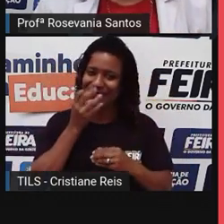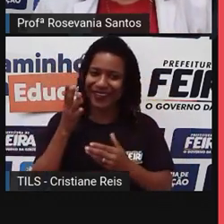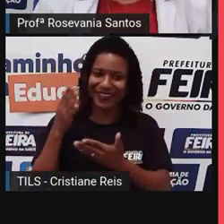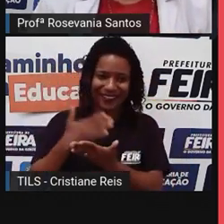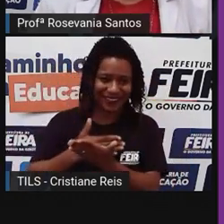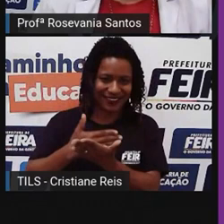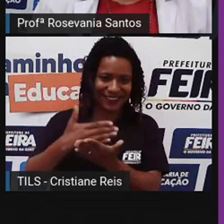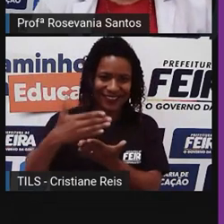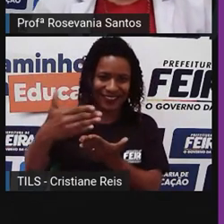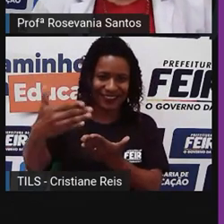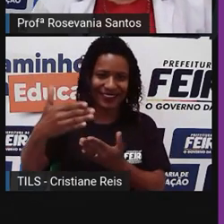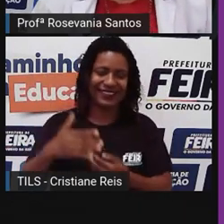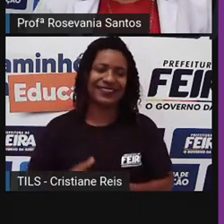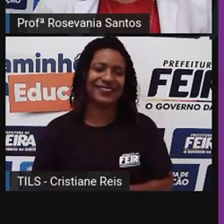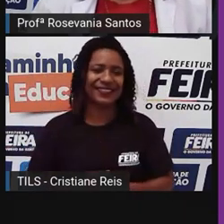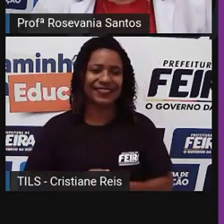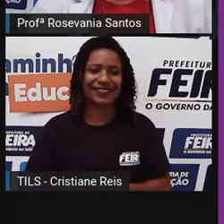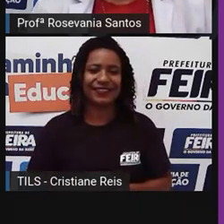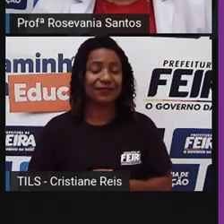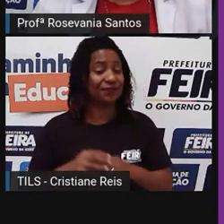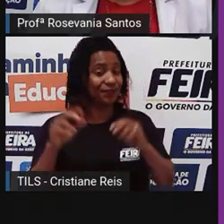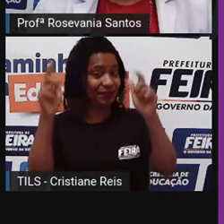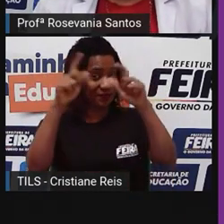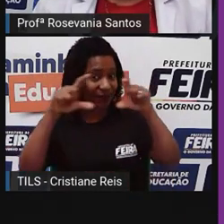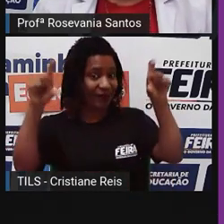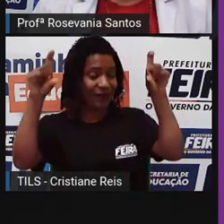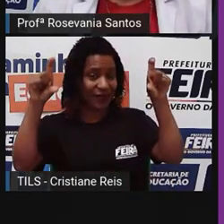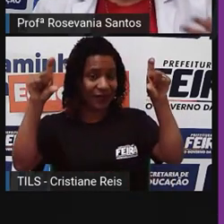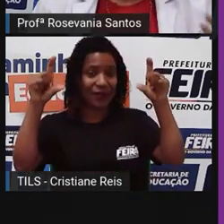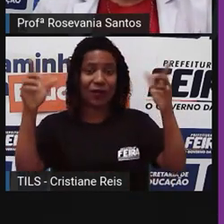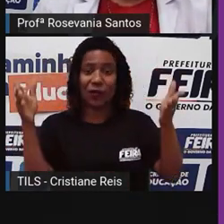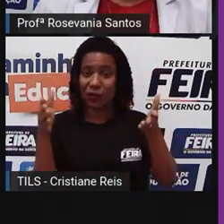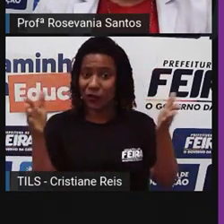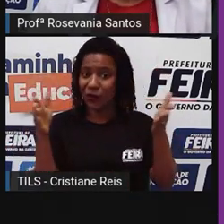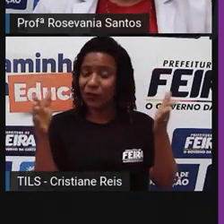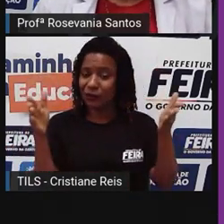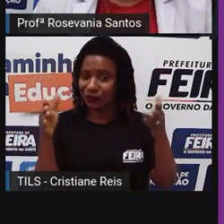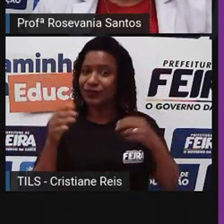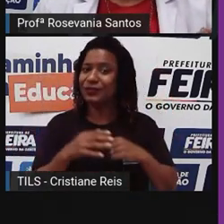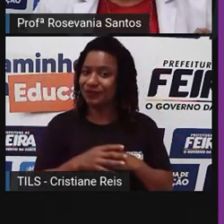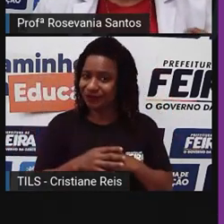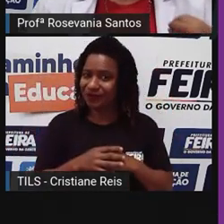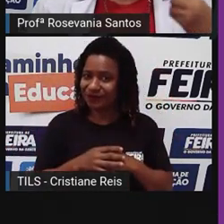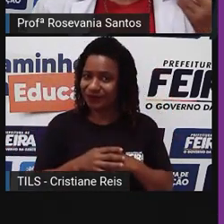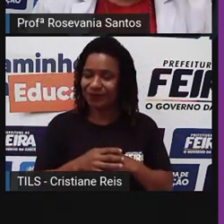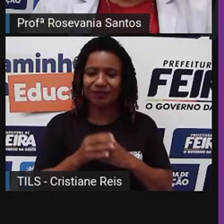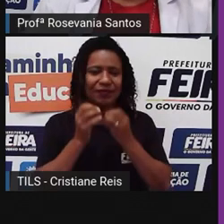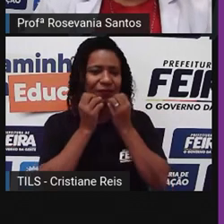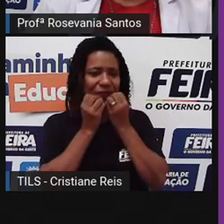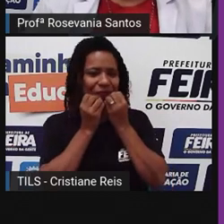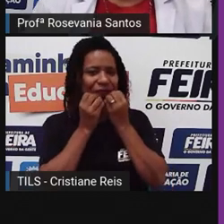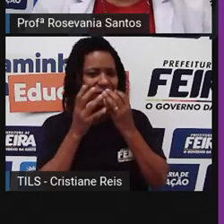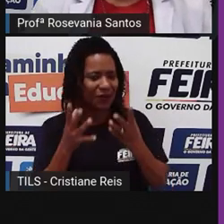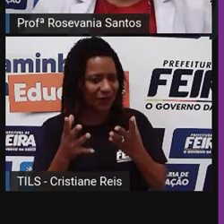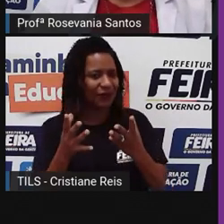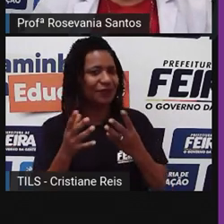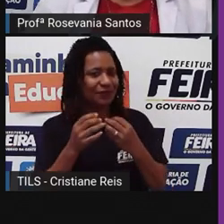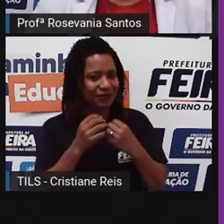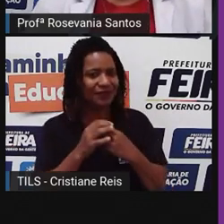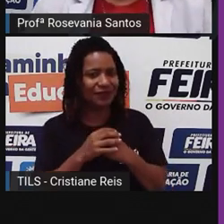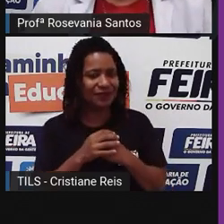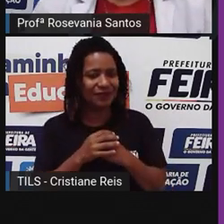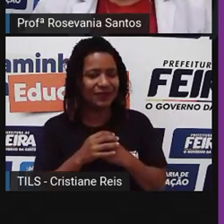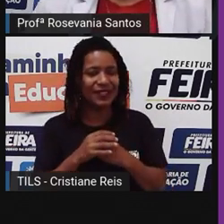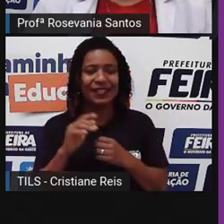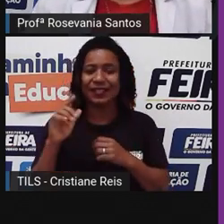nossa aula? Bom, o tema da aula de hoje, né? É um tema bastante, bora dizer assim, corriqueiro, né? Dentro da